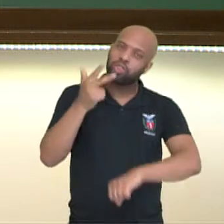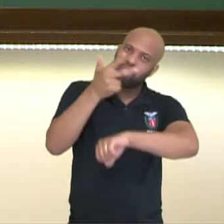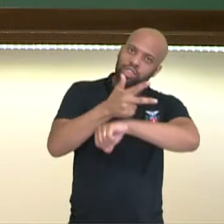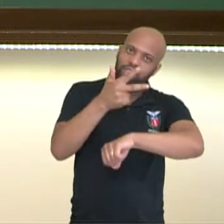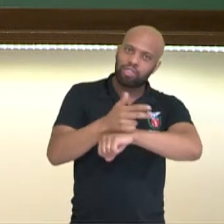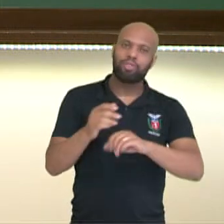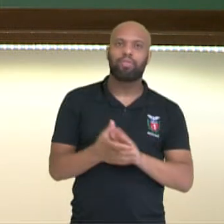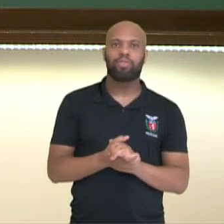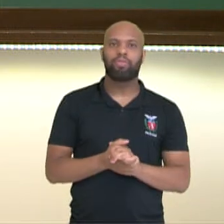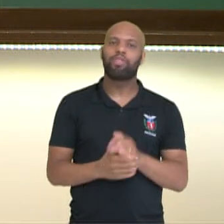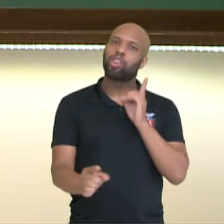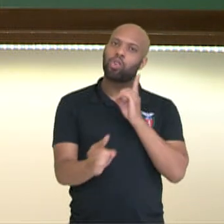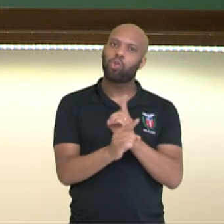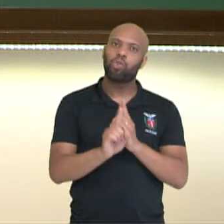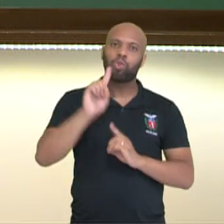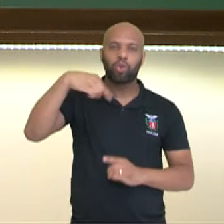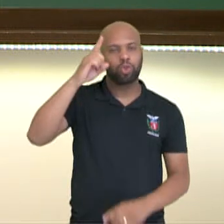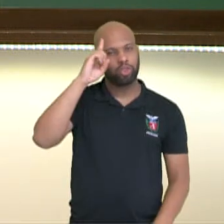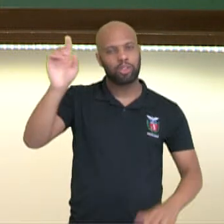vídeo e até depois.